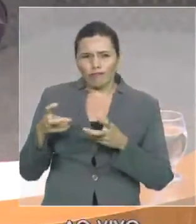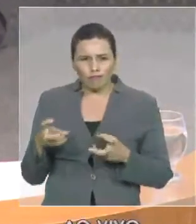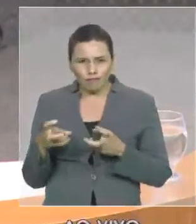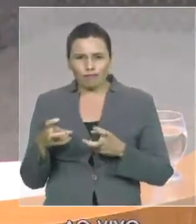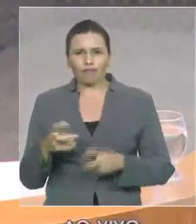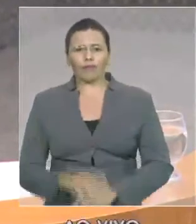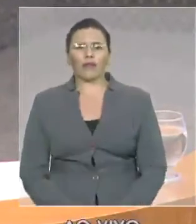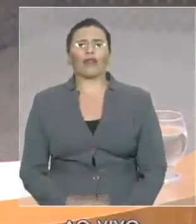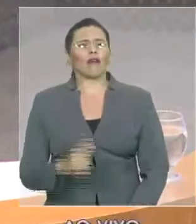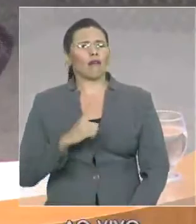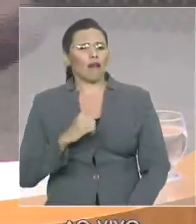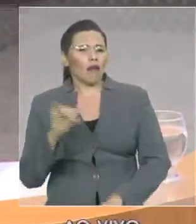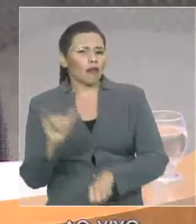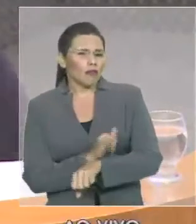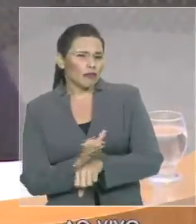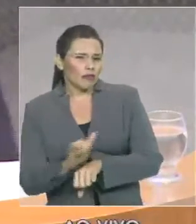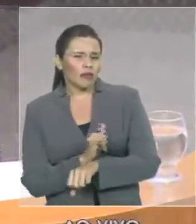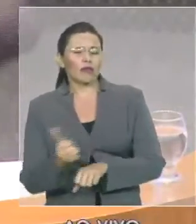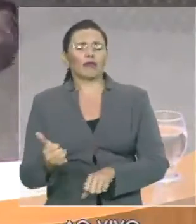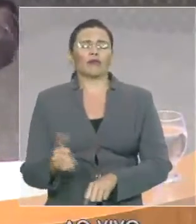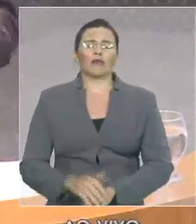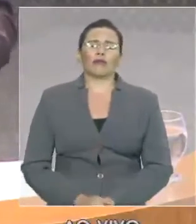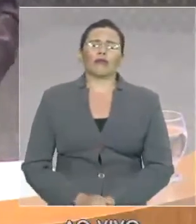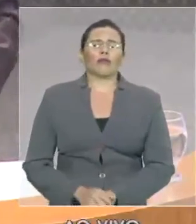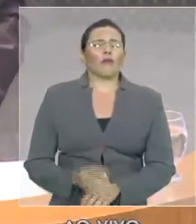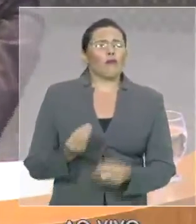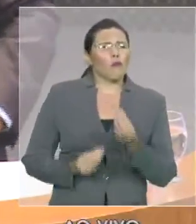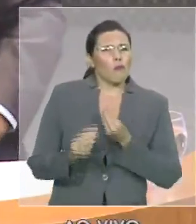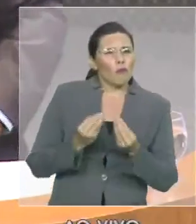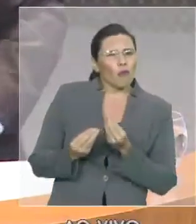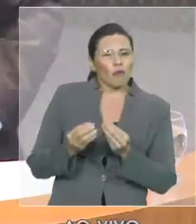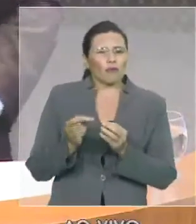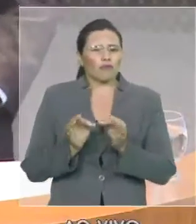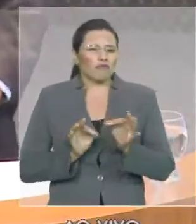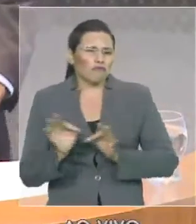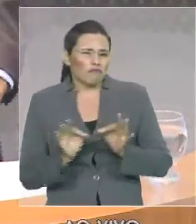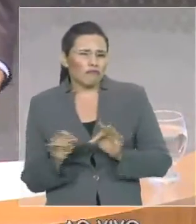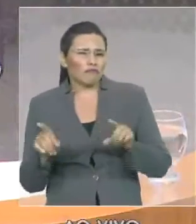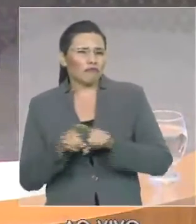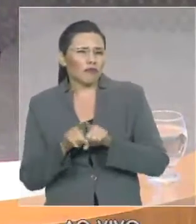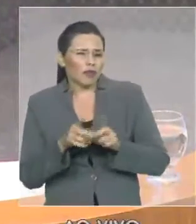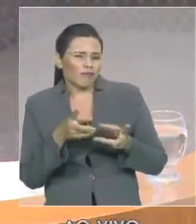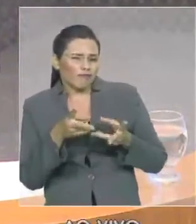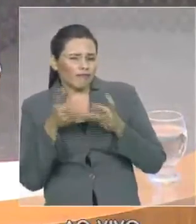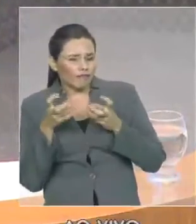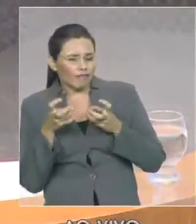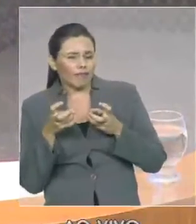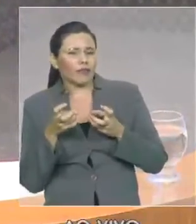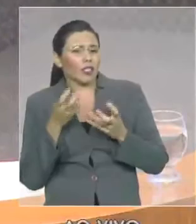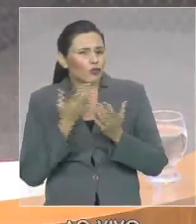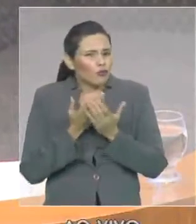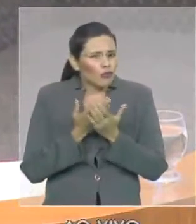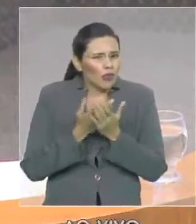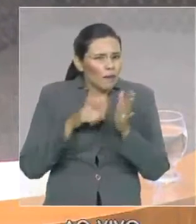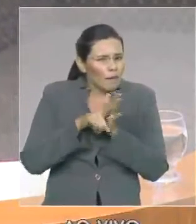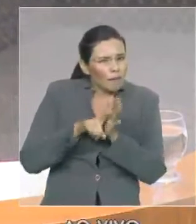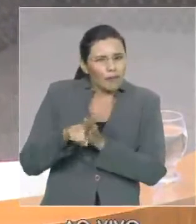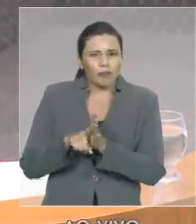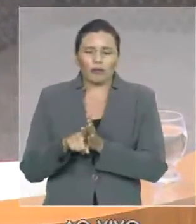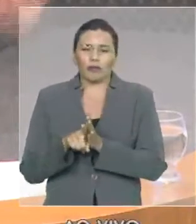critérios pactuados e normatizados pelo Ministério da Justiça, que é, sobretudo, que se refere aos